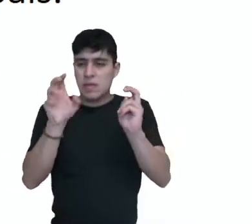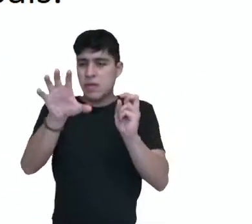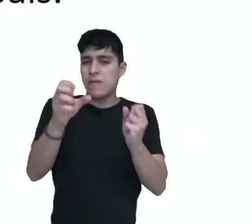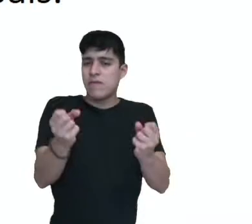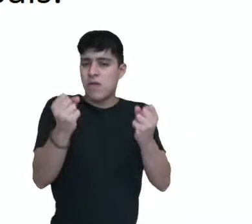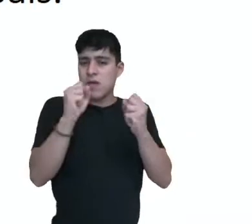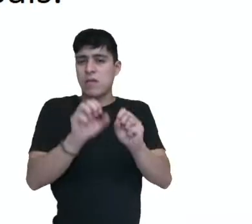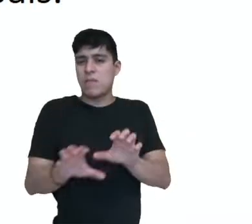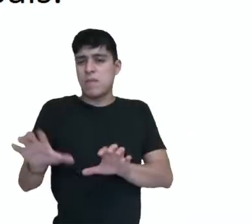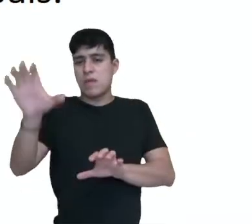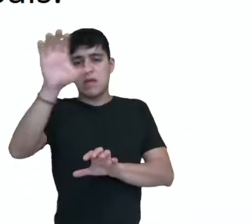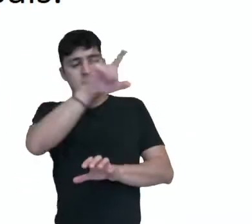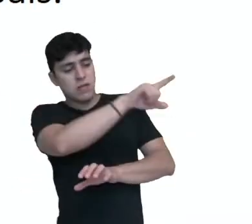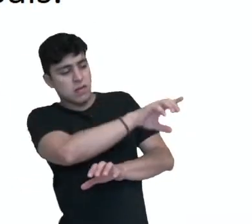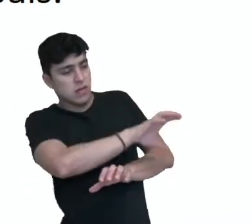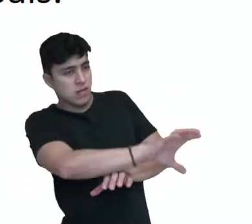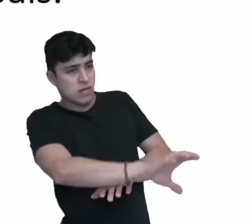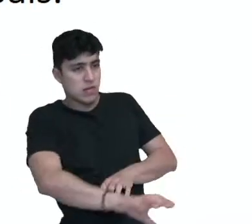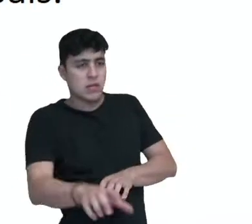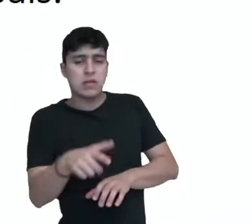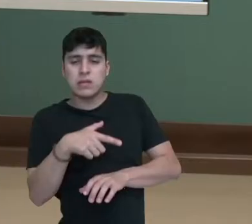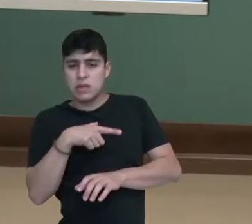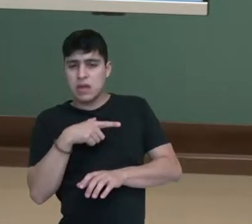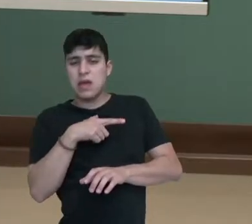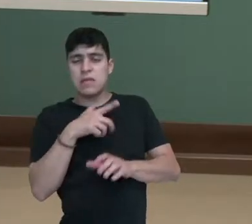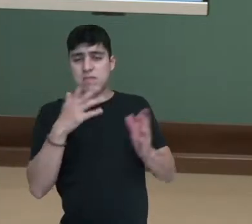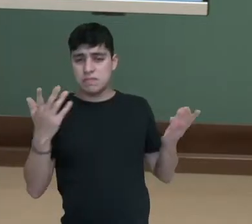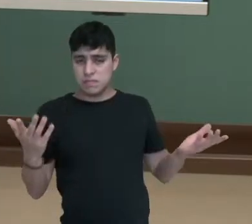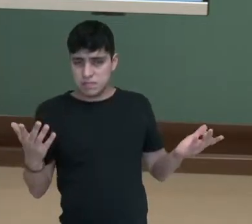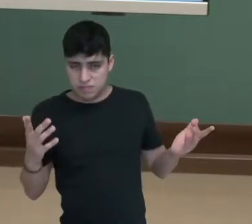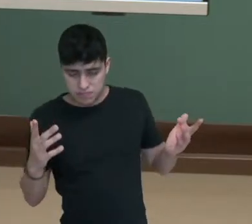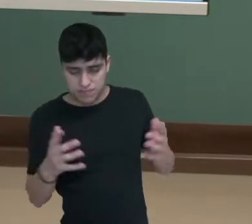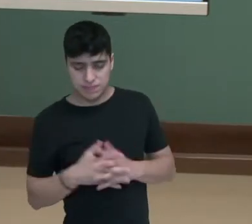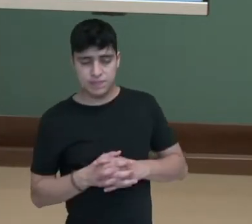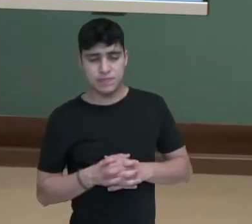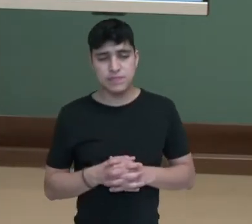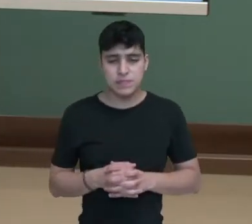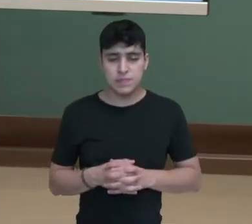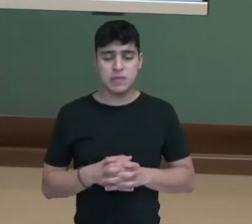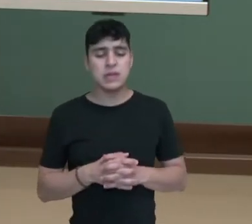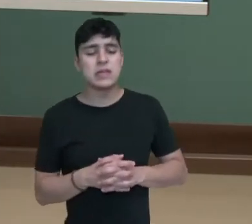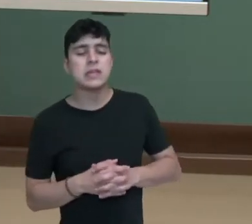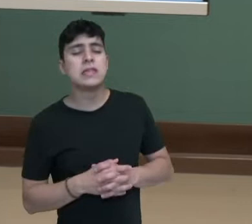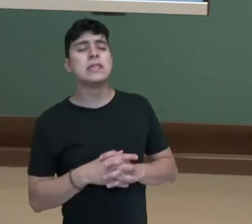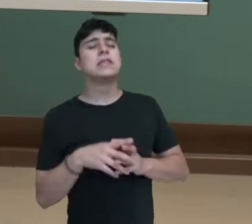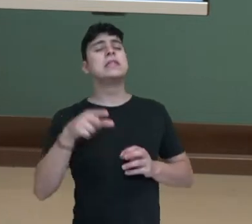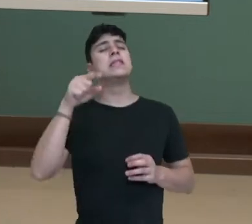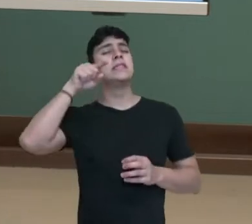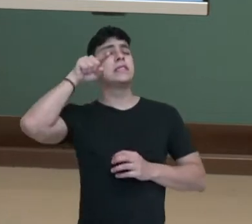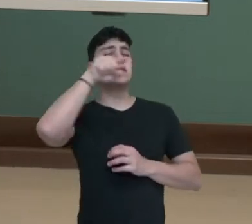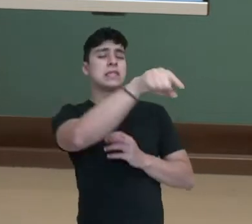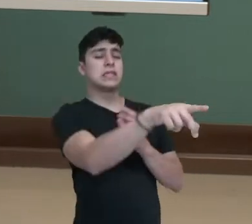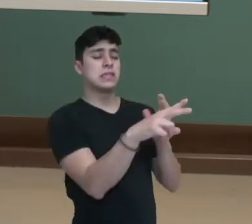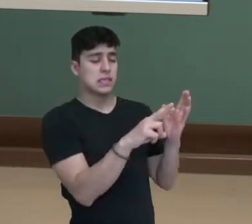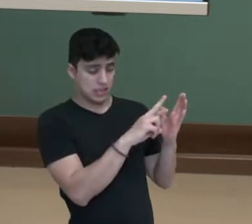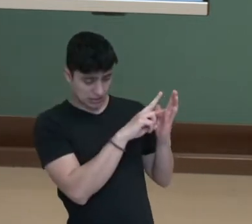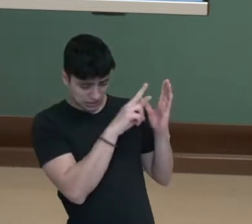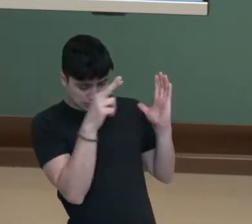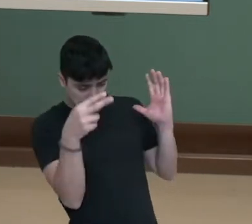outra aglomeração nesta e outra aglomeração na parte superior do lado esquerdo. Isso indica literalmente que a